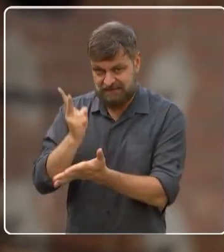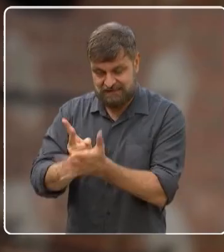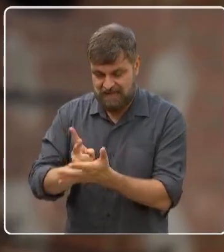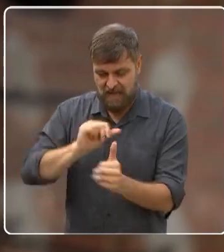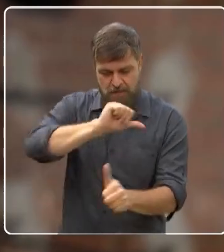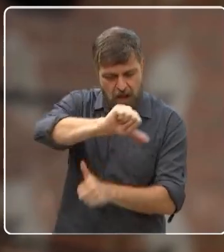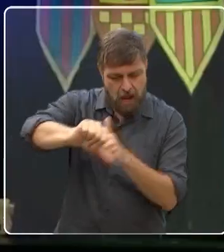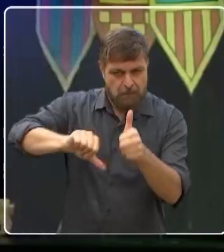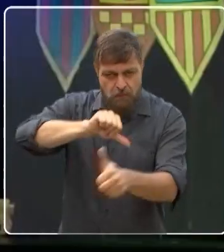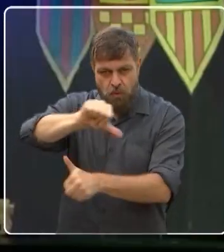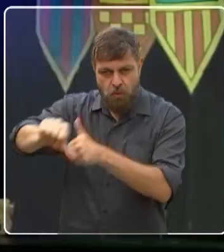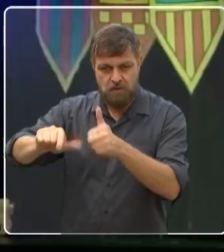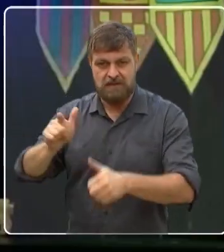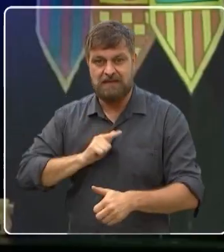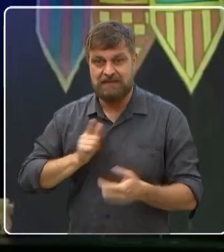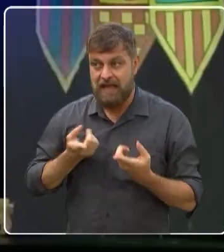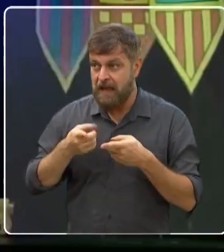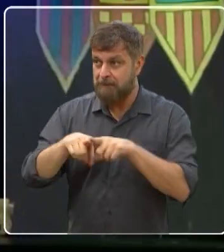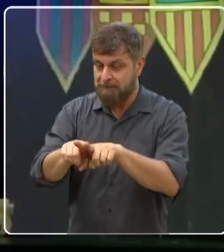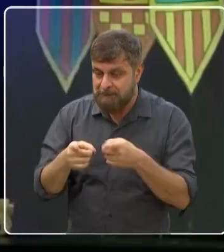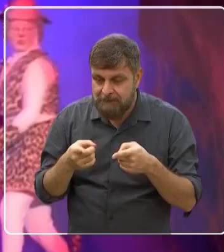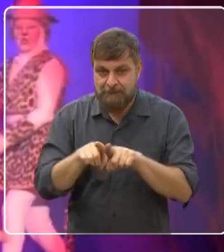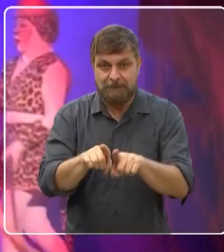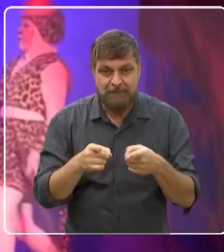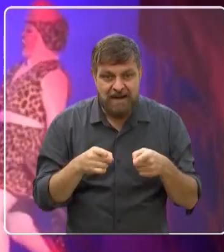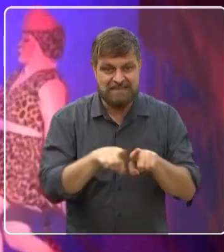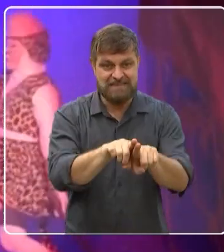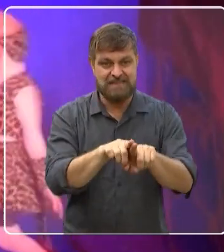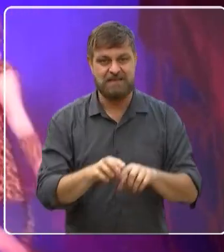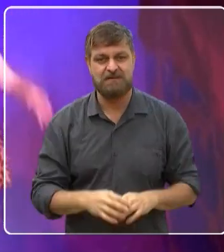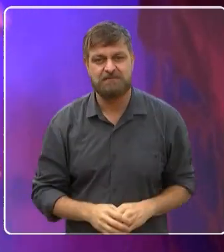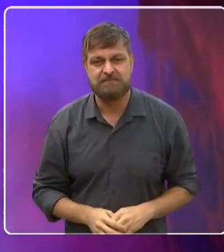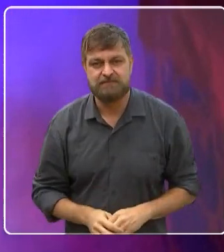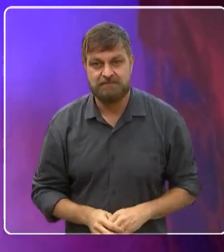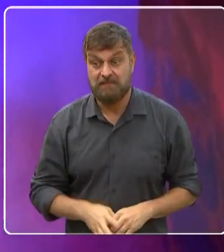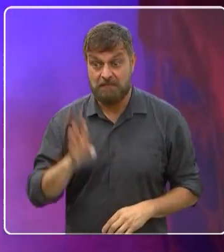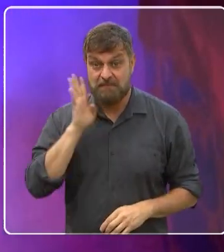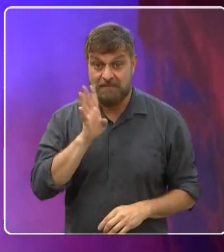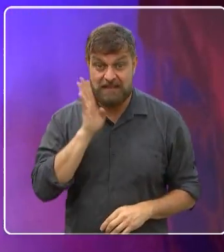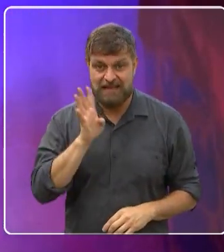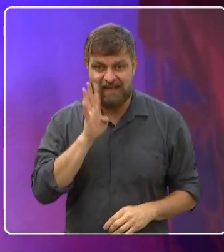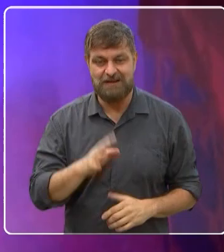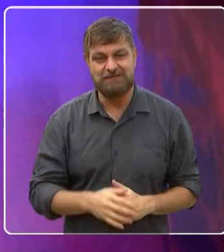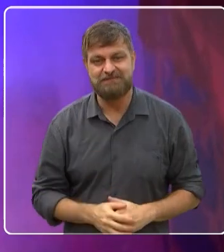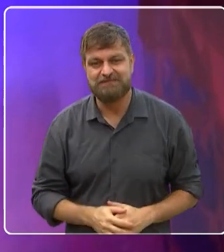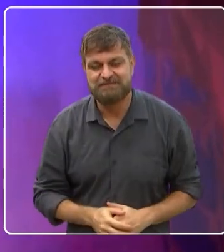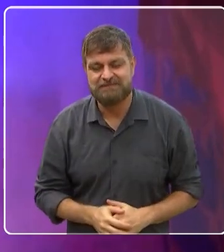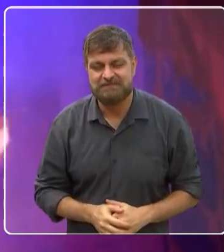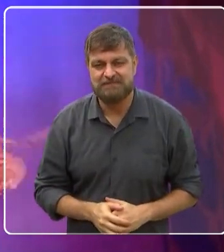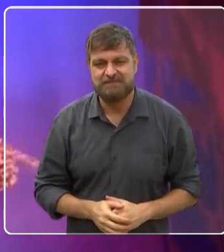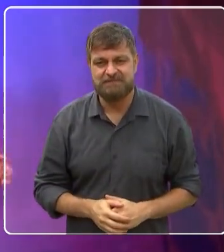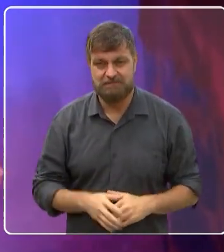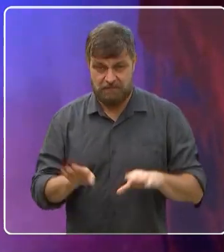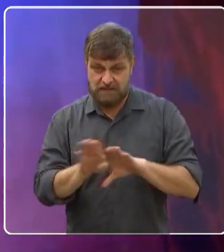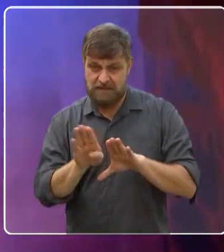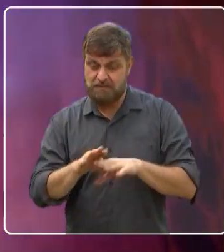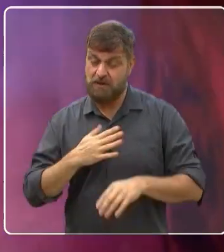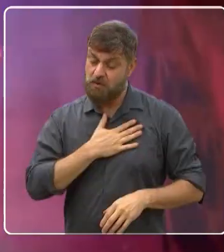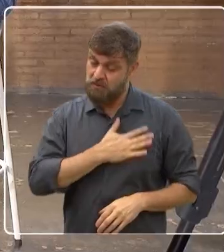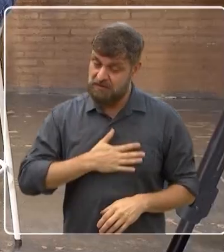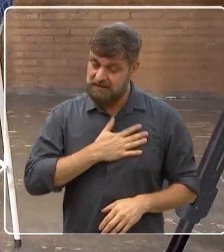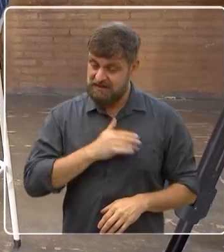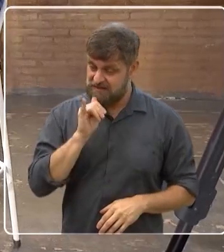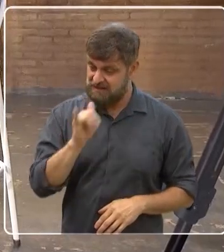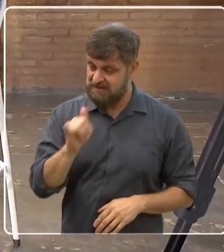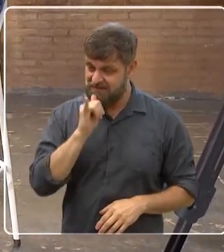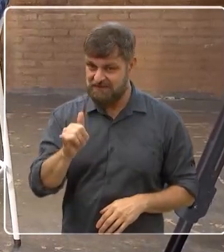eventuais. A gente conta com muitos parceiros também, né? Que é bem bacana, assim. E também eu gostaria de falar pra